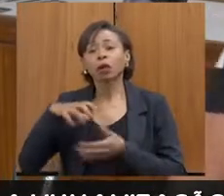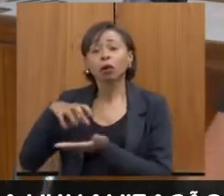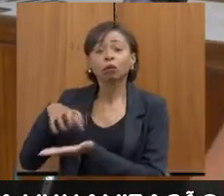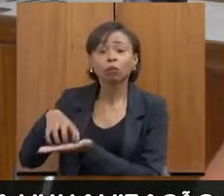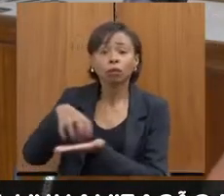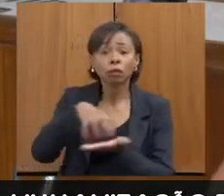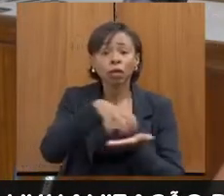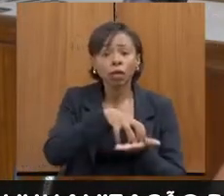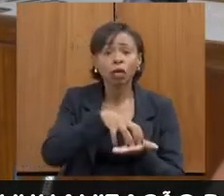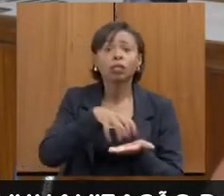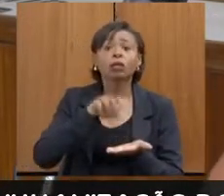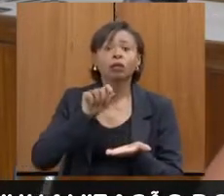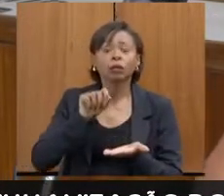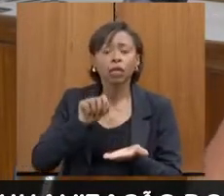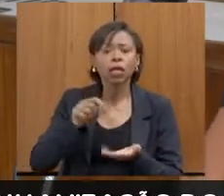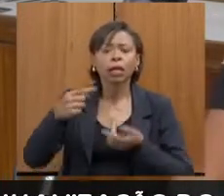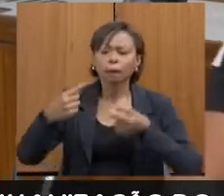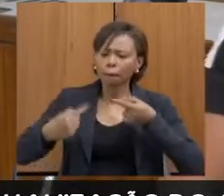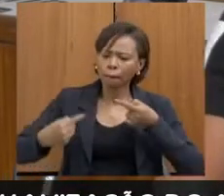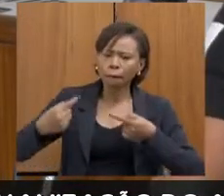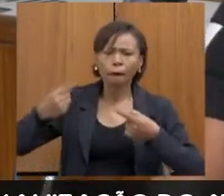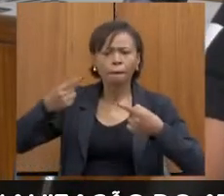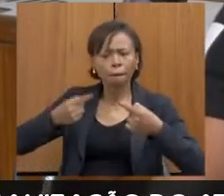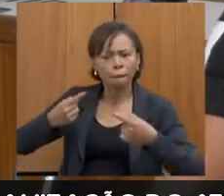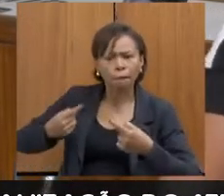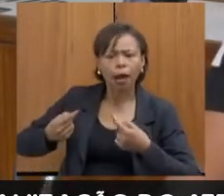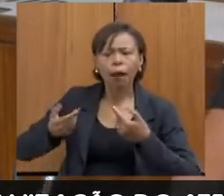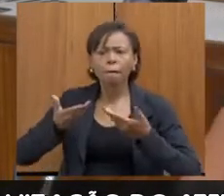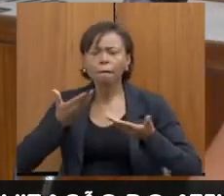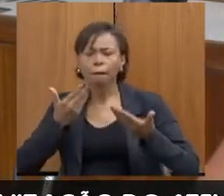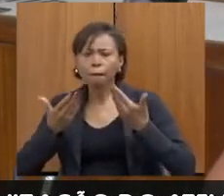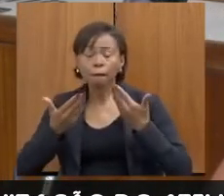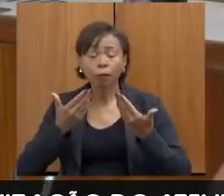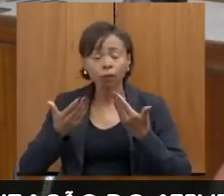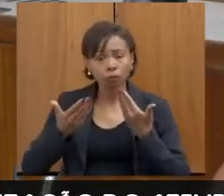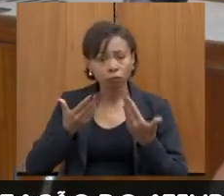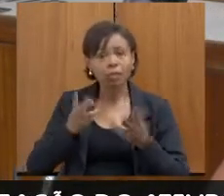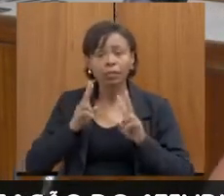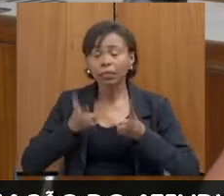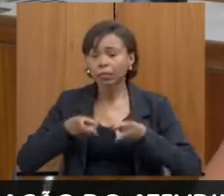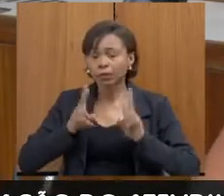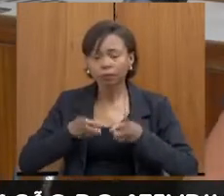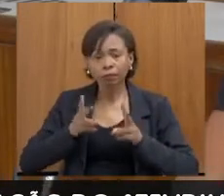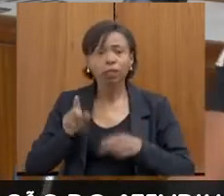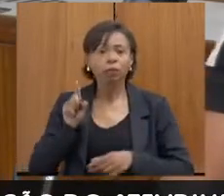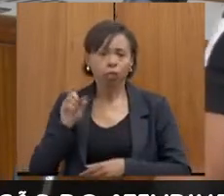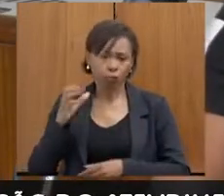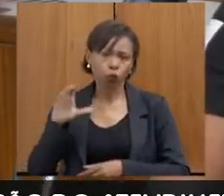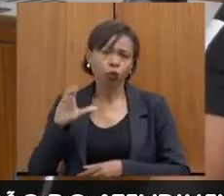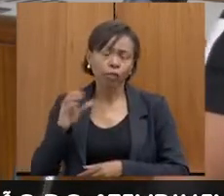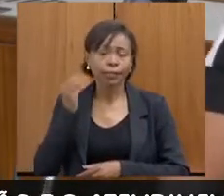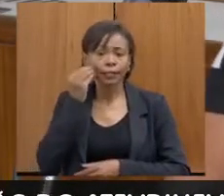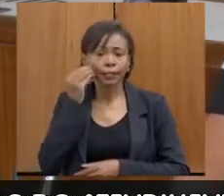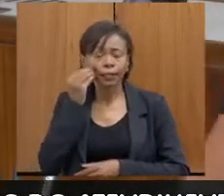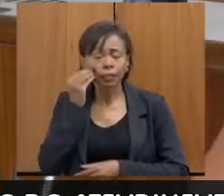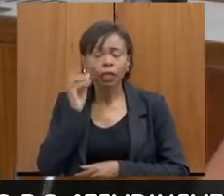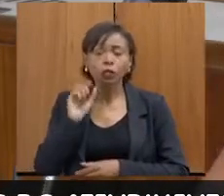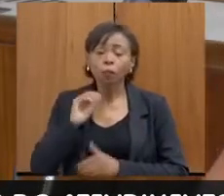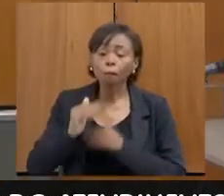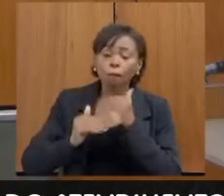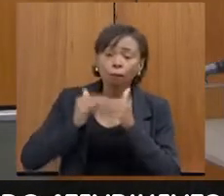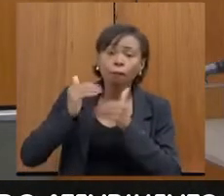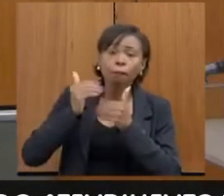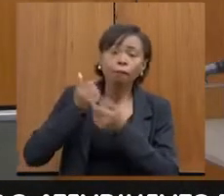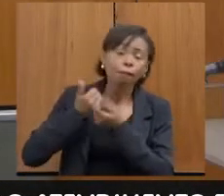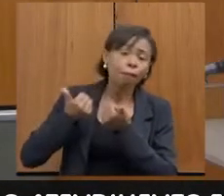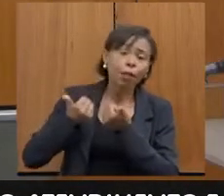que para para discutir, que compra, que veste a camisa da D Anticontagem, estar o tempo todo ali tentando buscar melhorias e sendo nossos parceiros nisso,